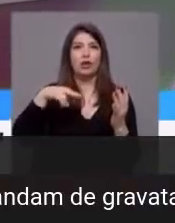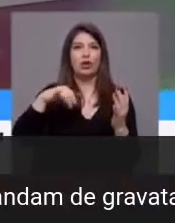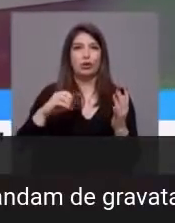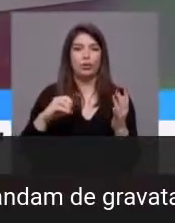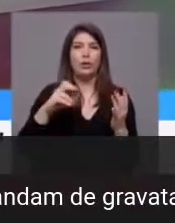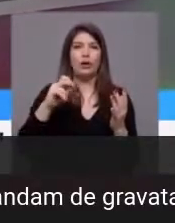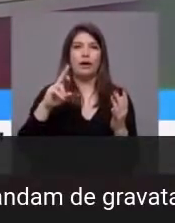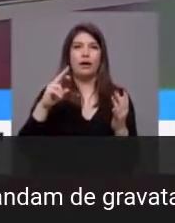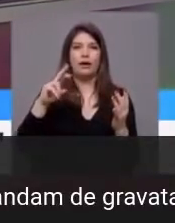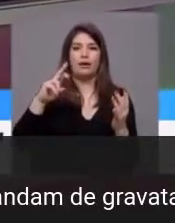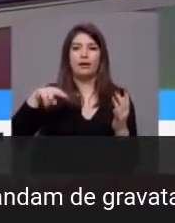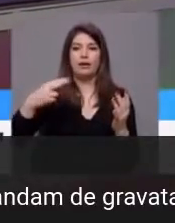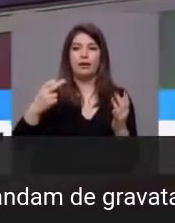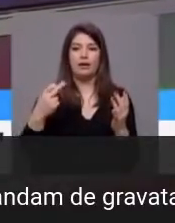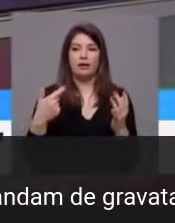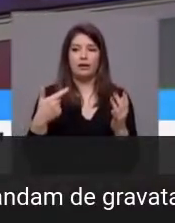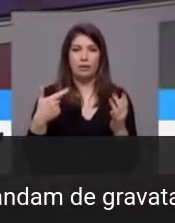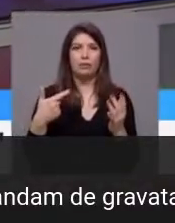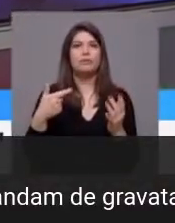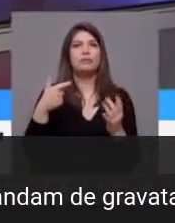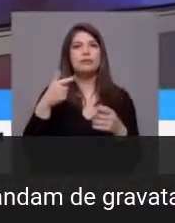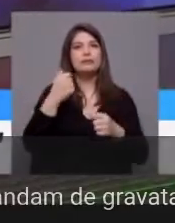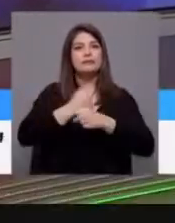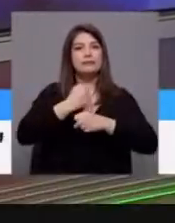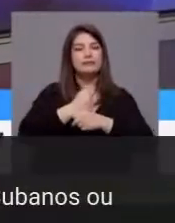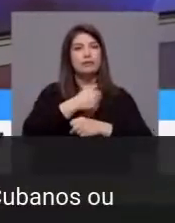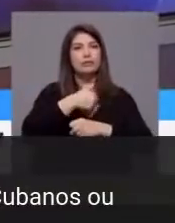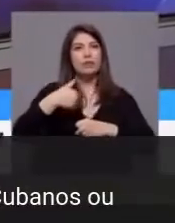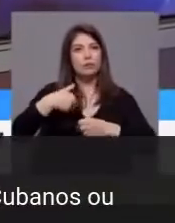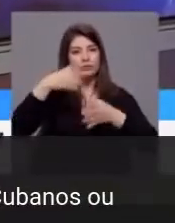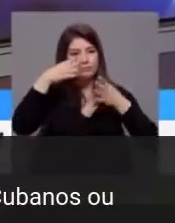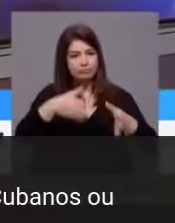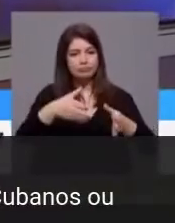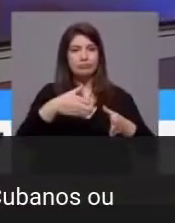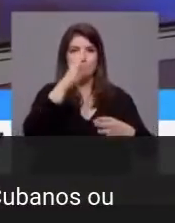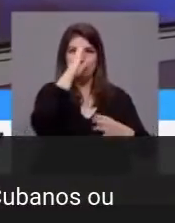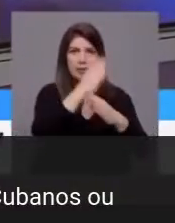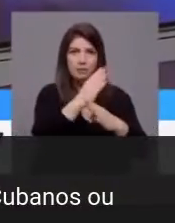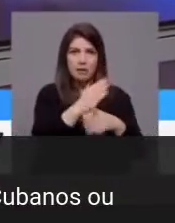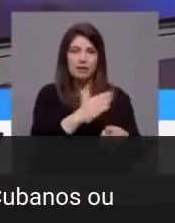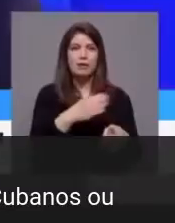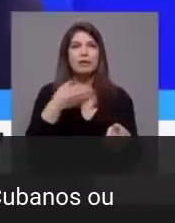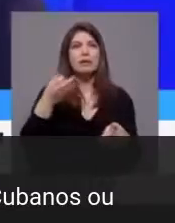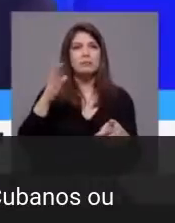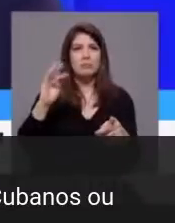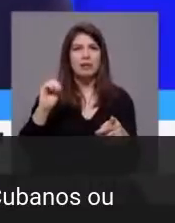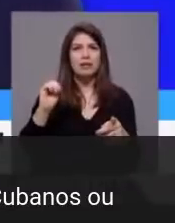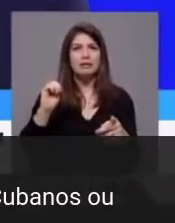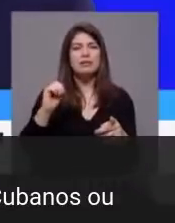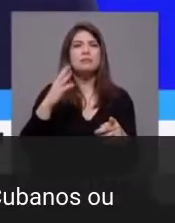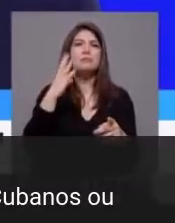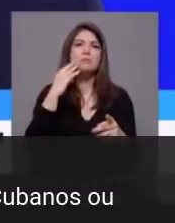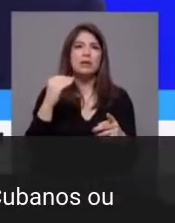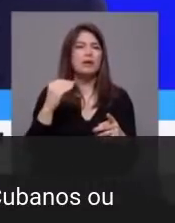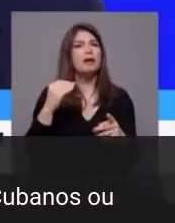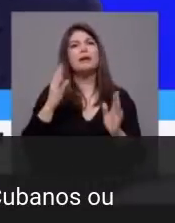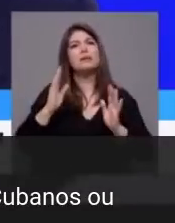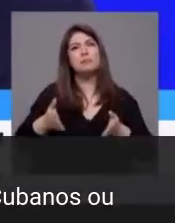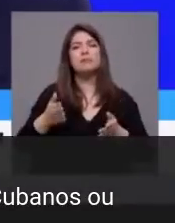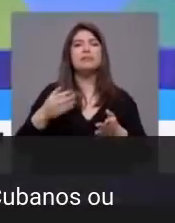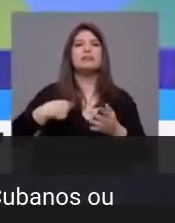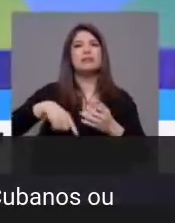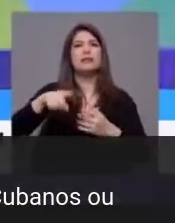promover a dedicação exclusiva nos serviços de saúde. E porquê é o Partido Socialista achou que tínhamos de ir a eleições,